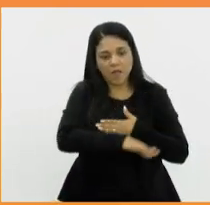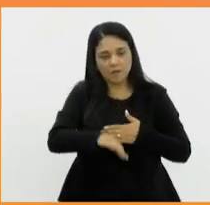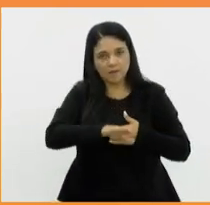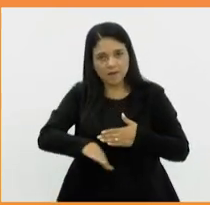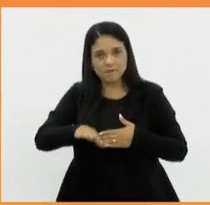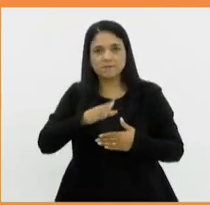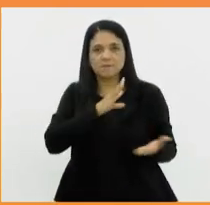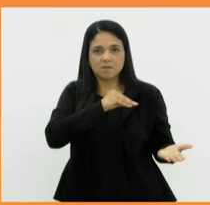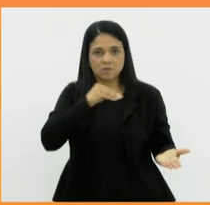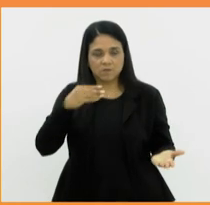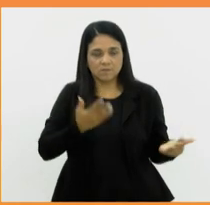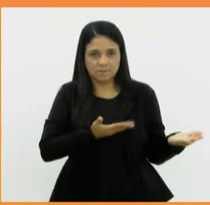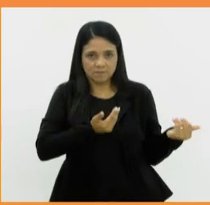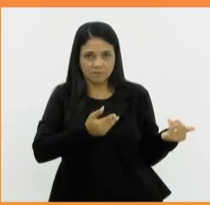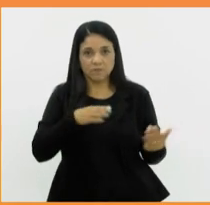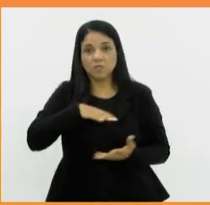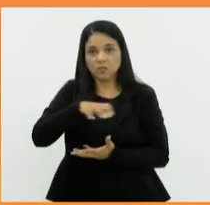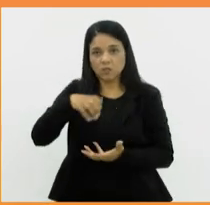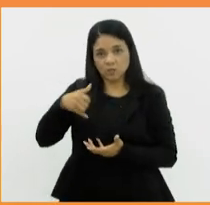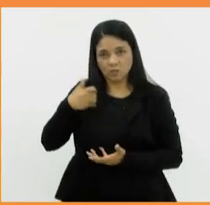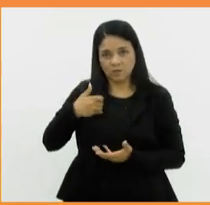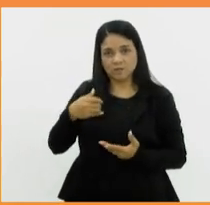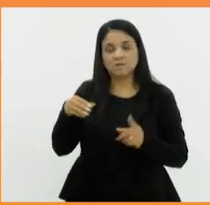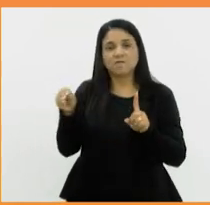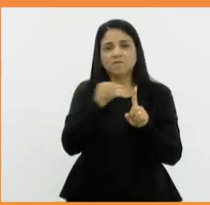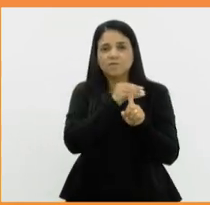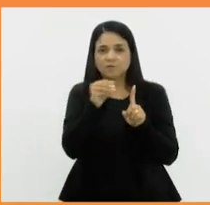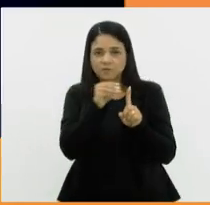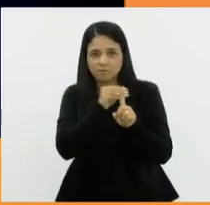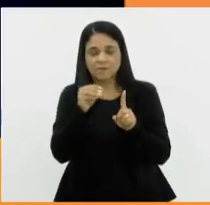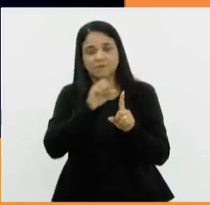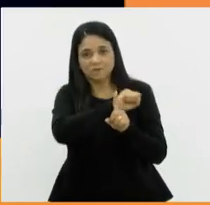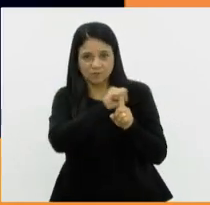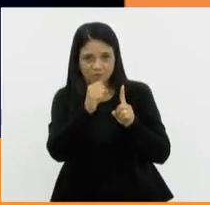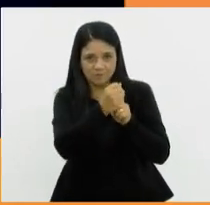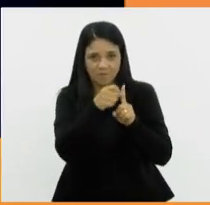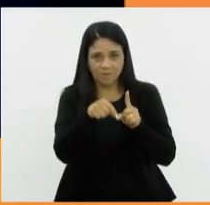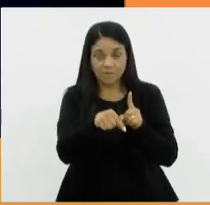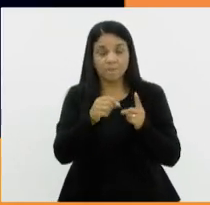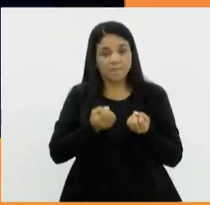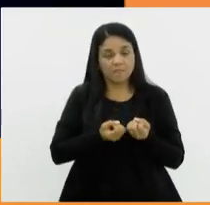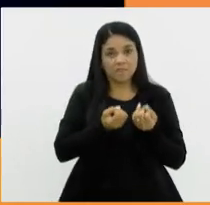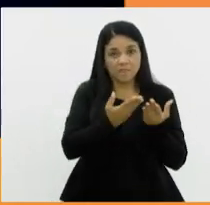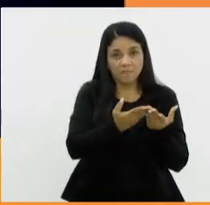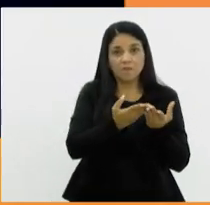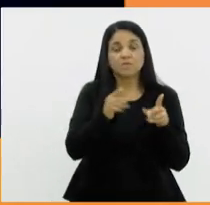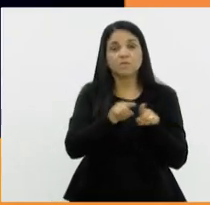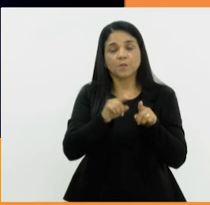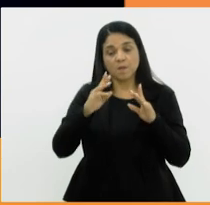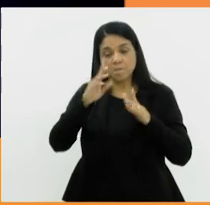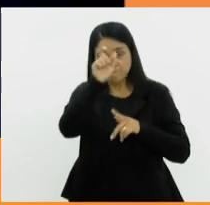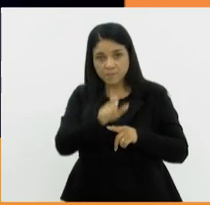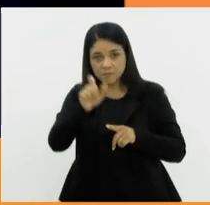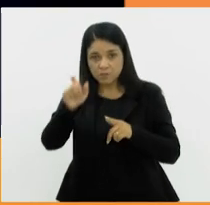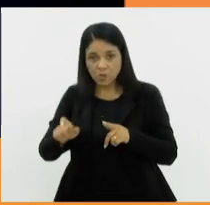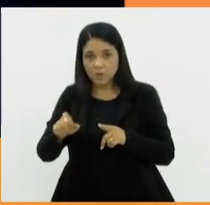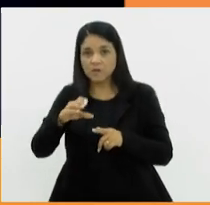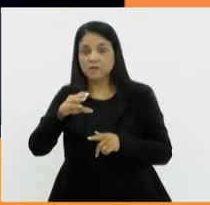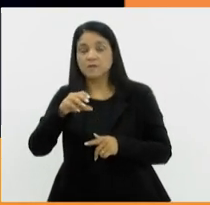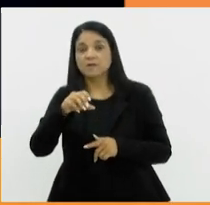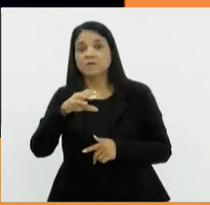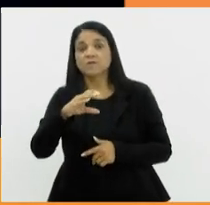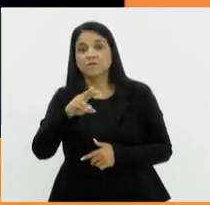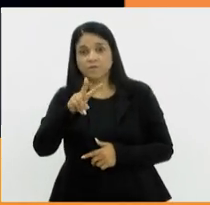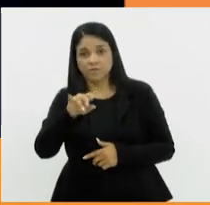adolescentes e idosos, em situação de vulnerabilidade social. É possível destinar como pessoa física até 3% de imposto